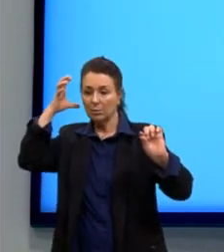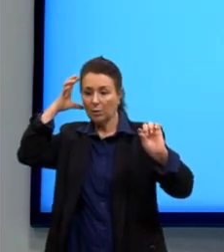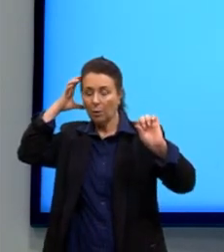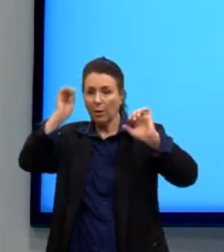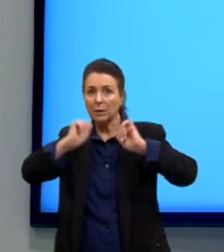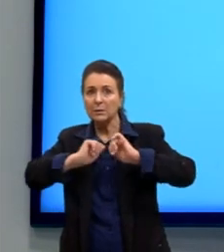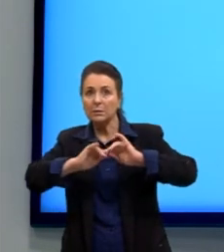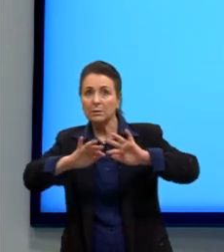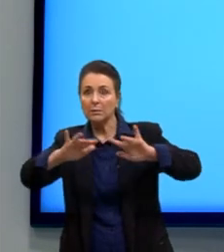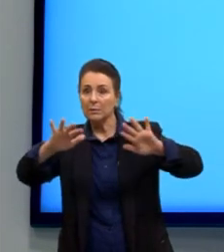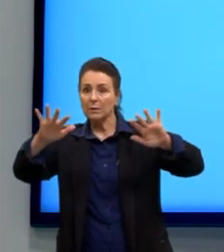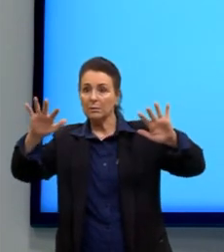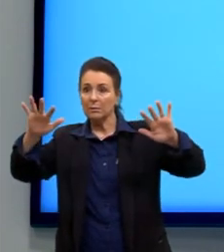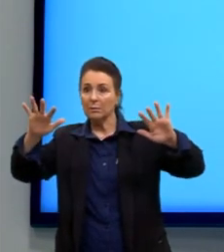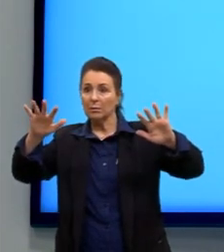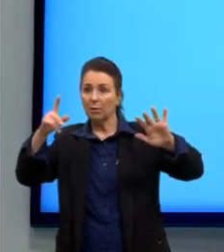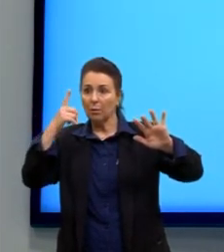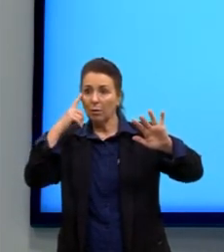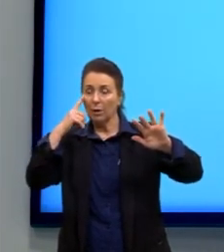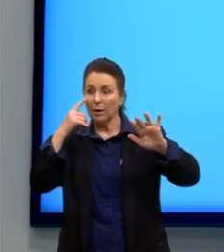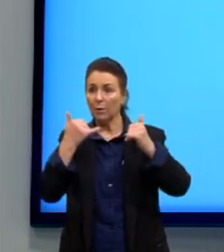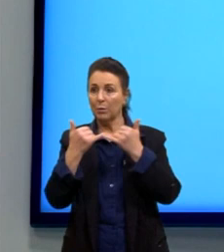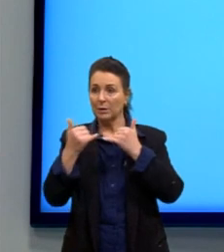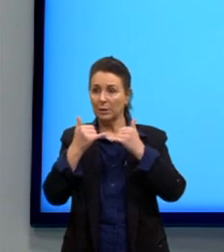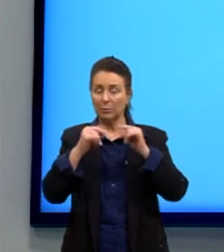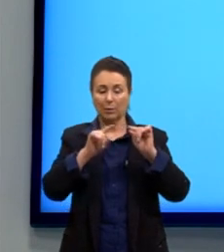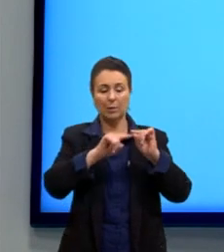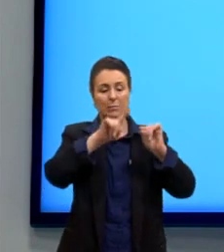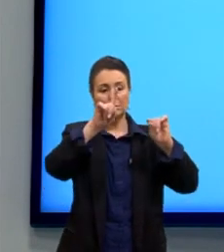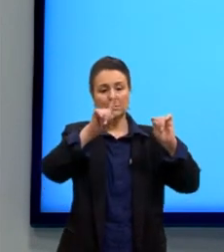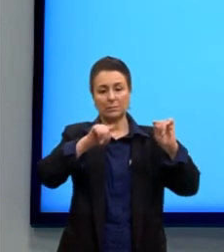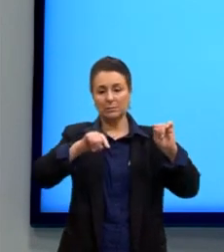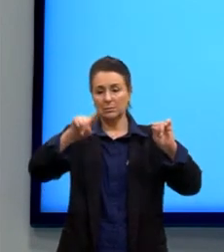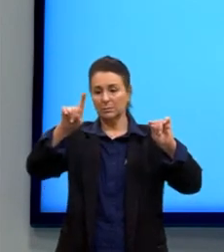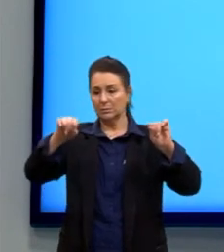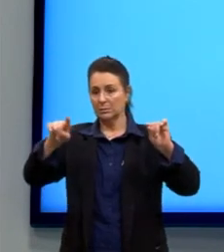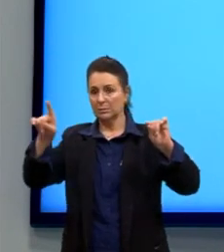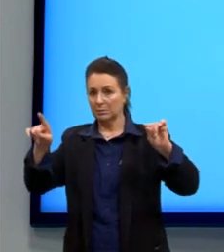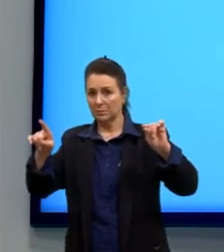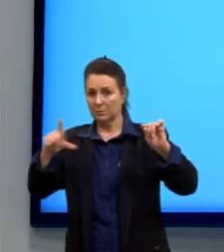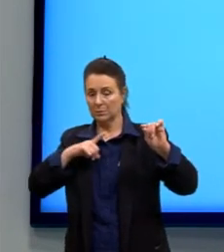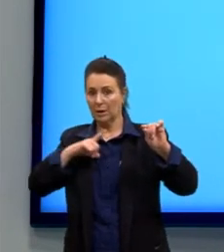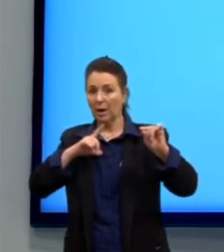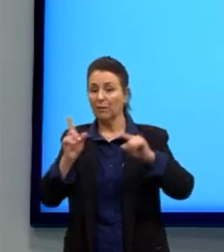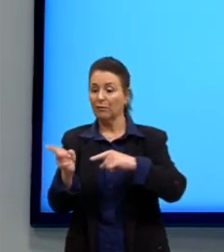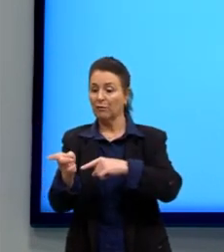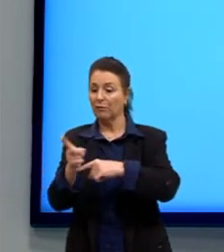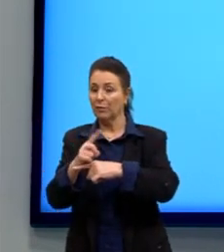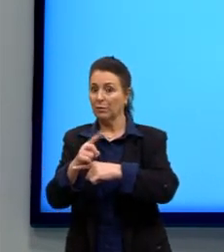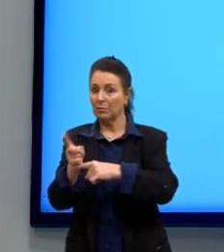gente está olhando aqui nesse exemplo, ó, de cima, elas se propagam com o mesmo módulo de velocidade.